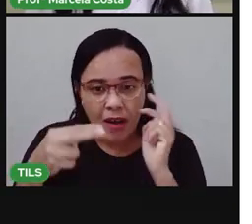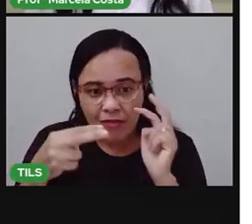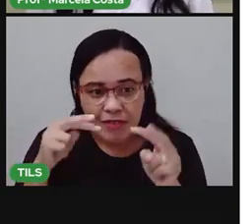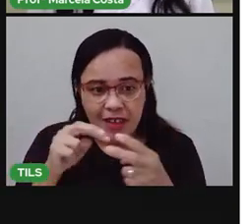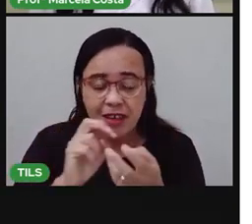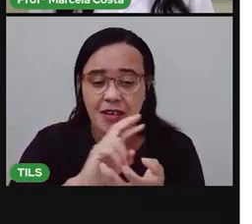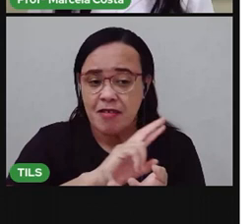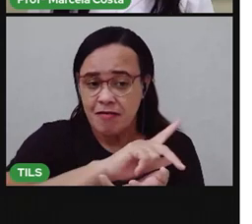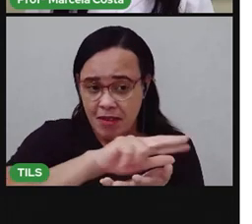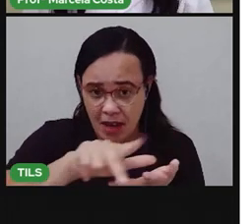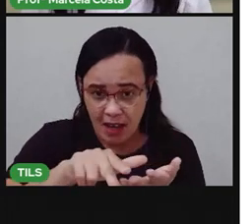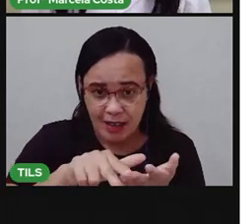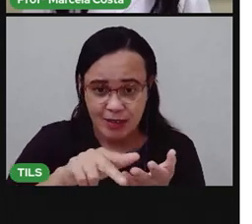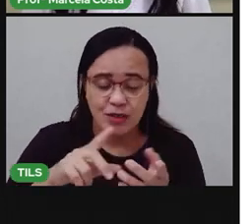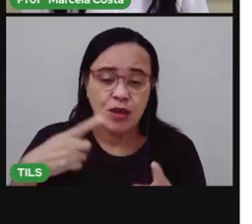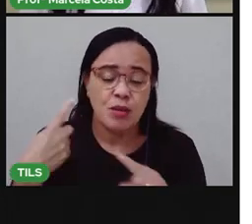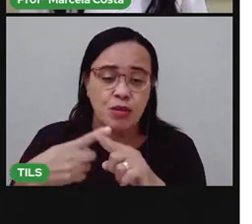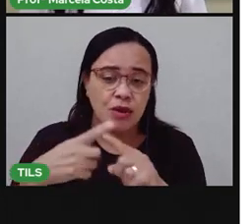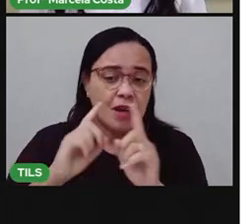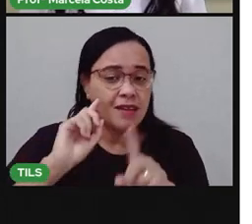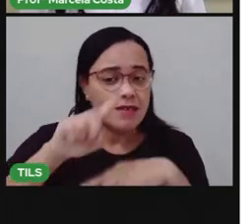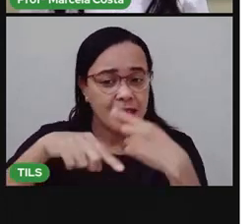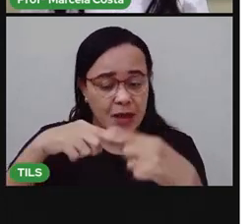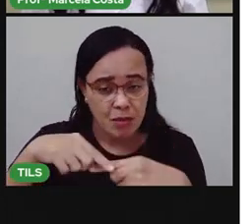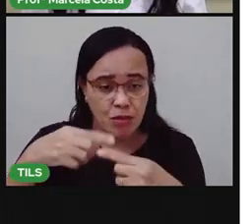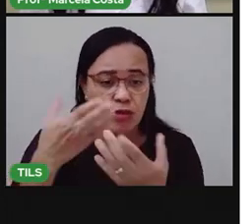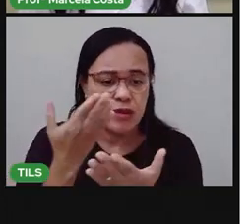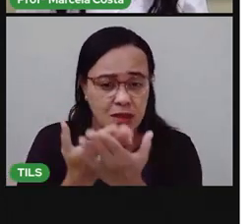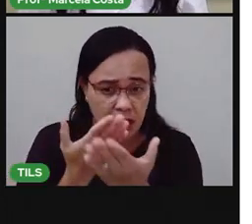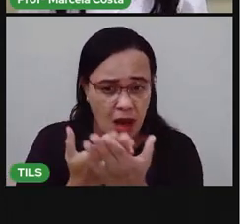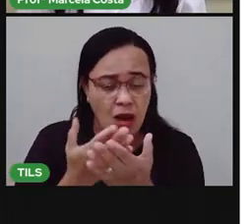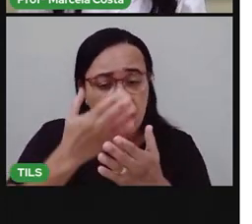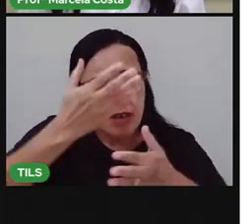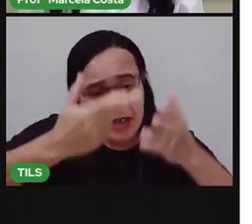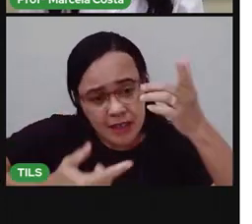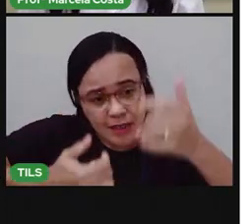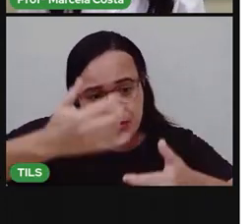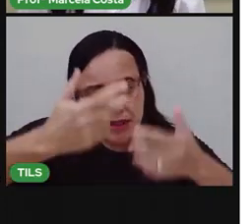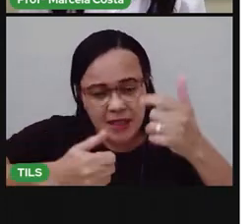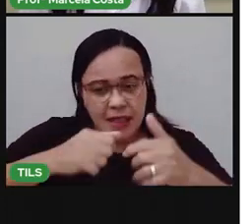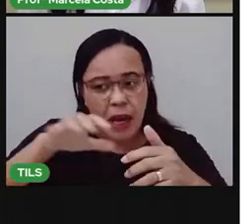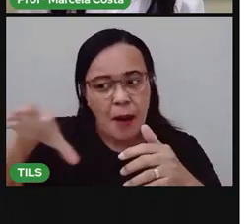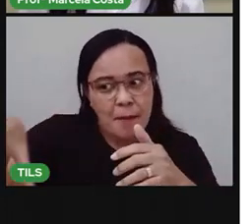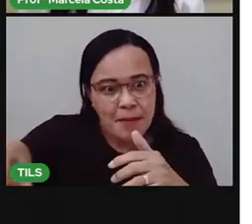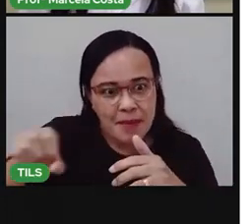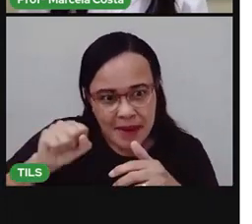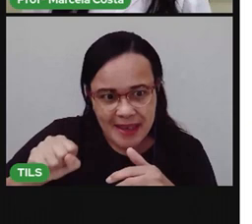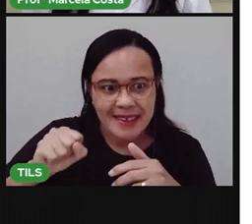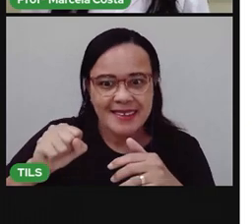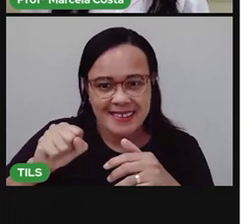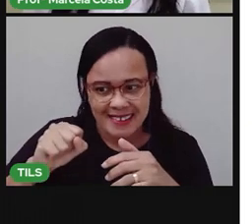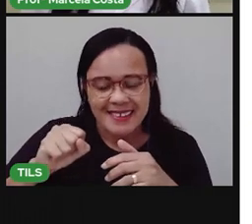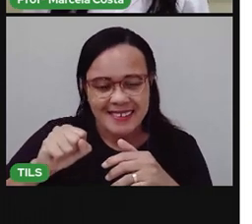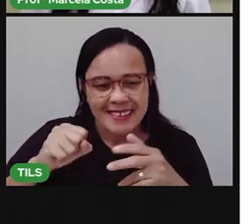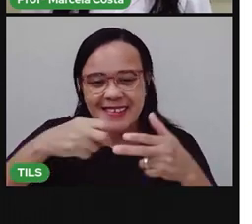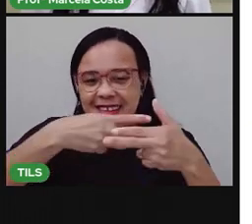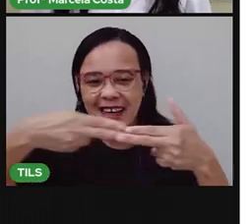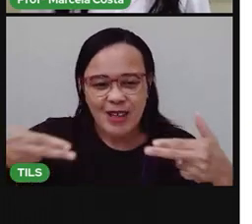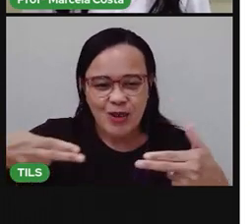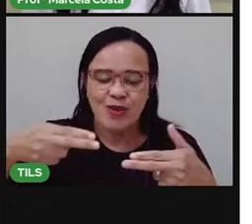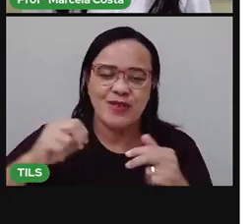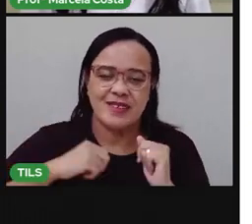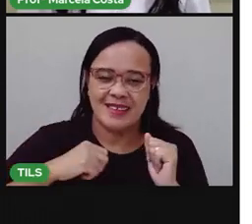Porque, em um momento da aula, a gente vai precisar utilizar. Tá bom? Então, corre lá no armário. Pega alguns